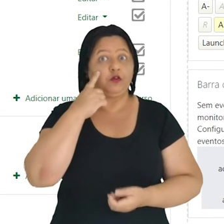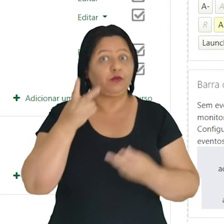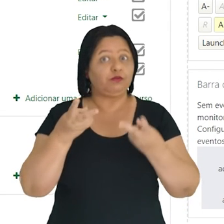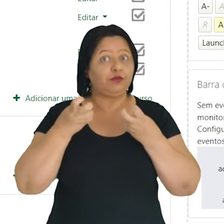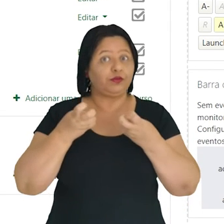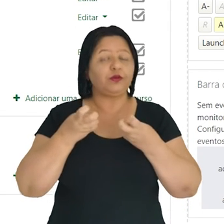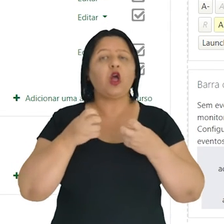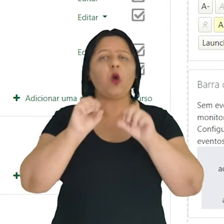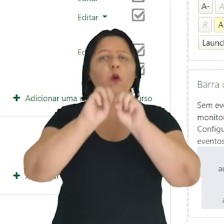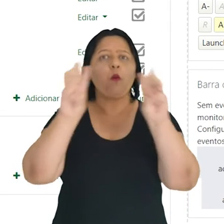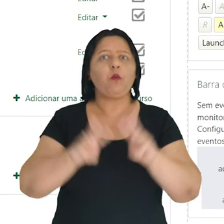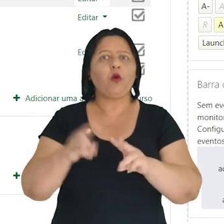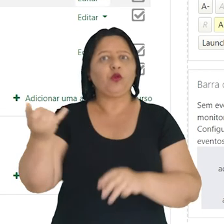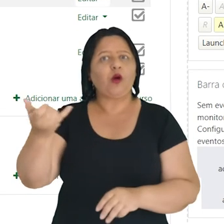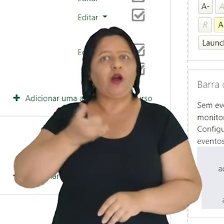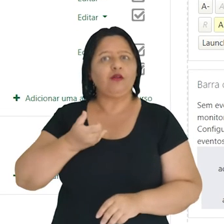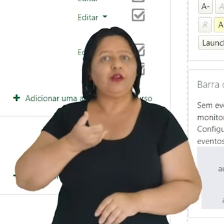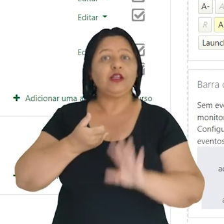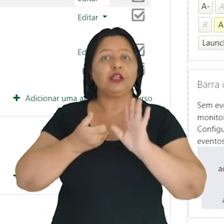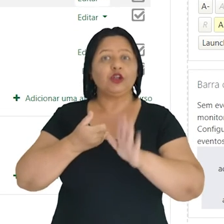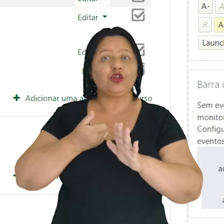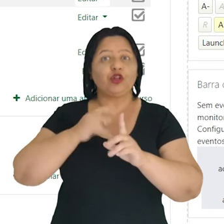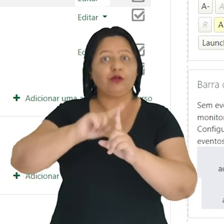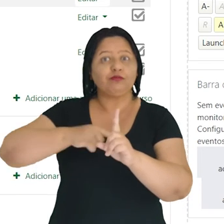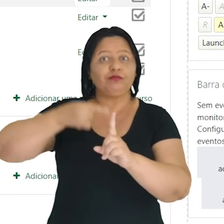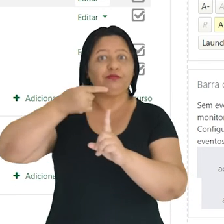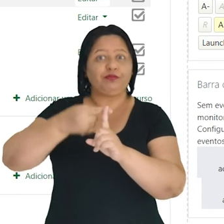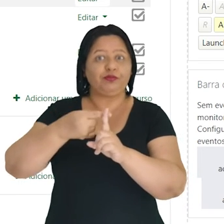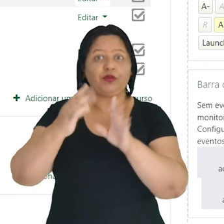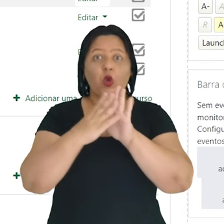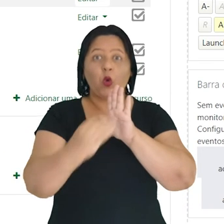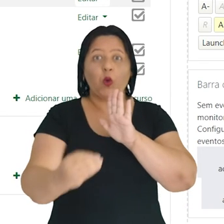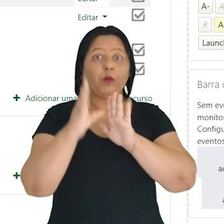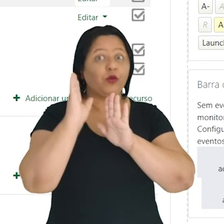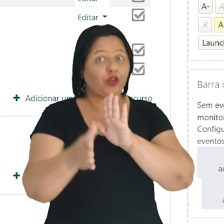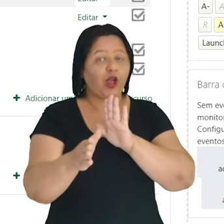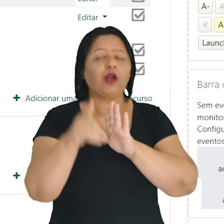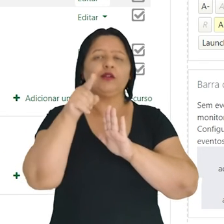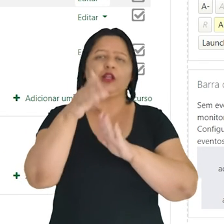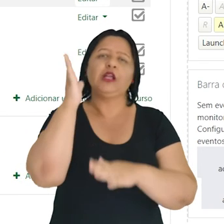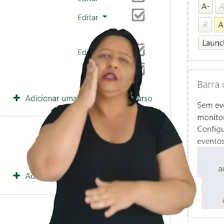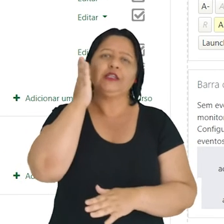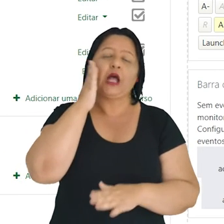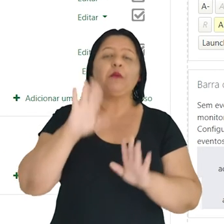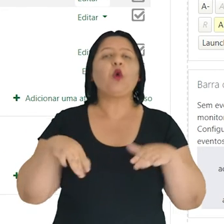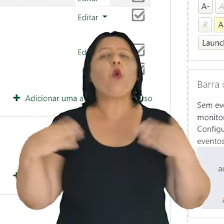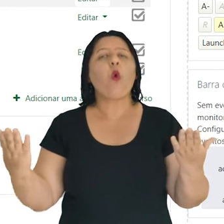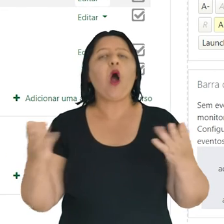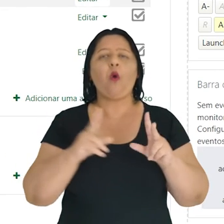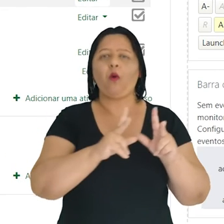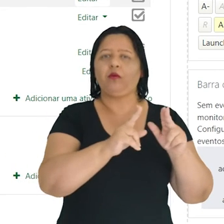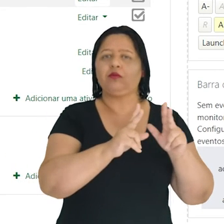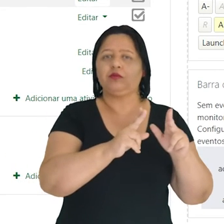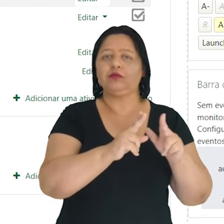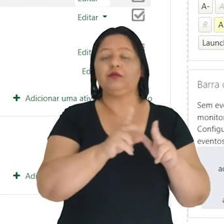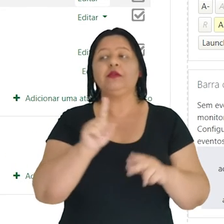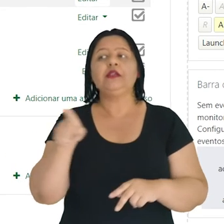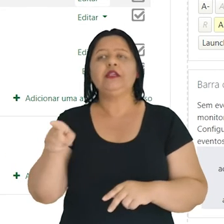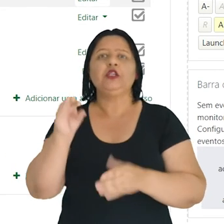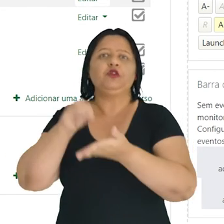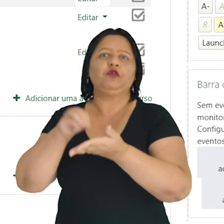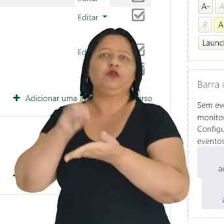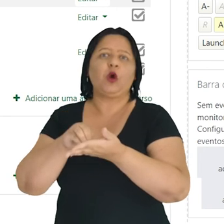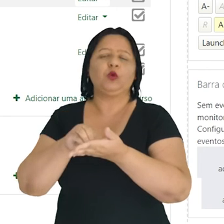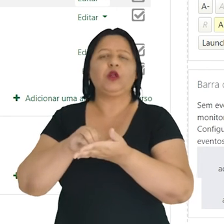nessa versão do Moodle, ele nos avisa que esse recurso foi copiado. Então, você sabe qual que você deve